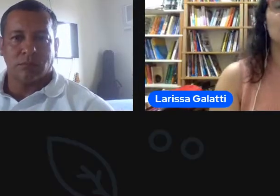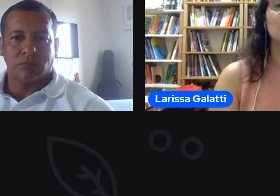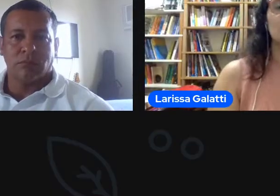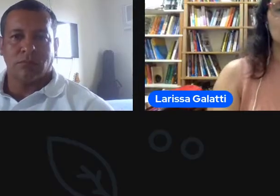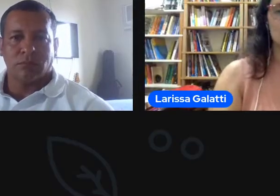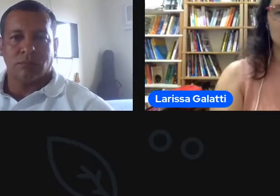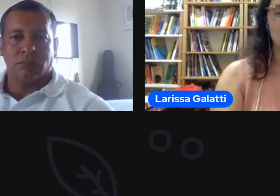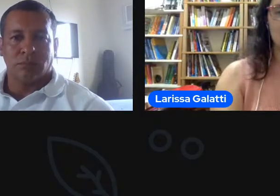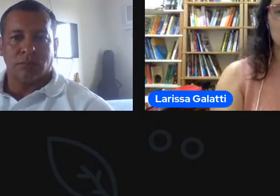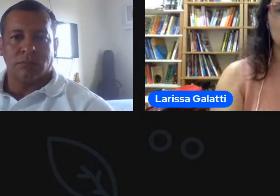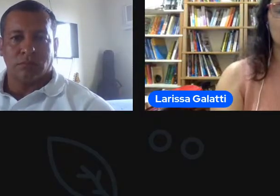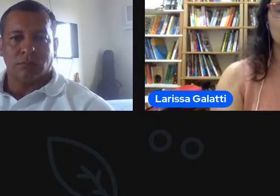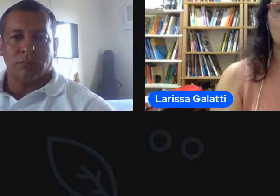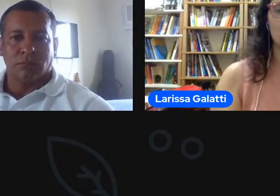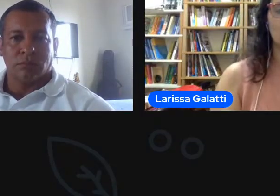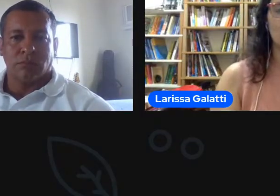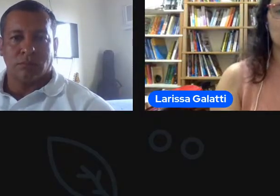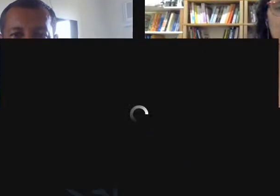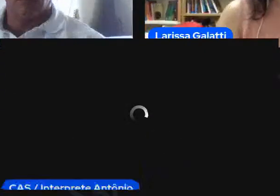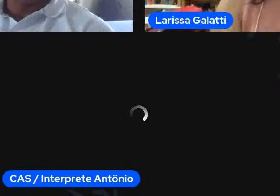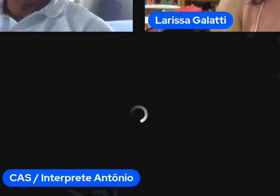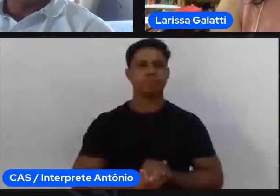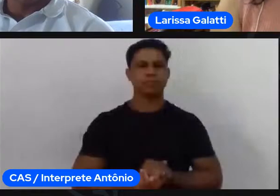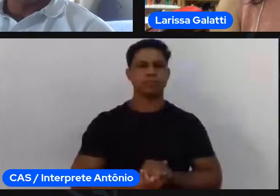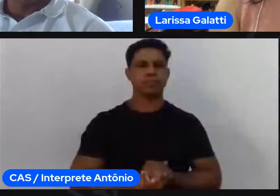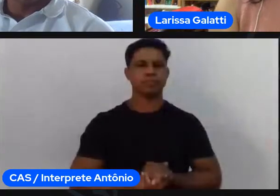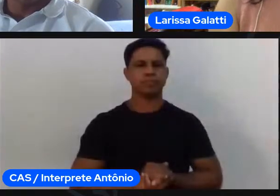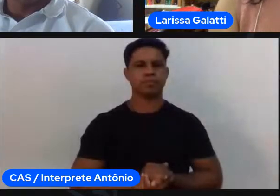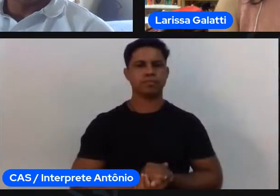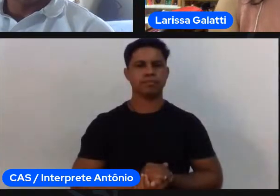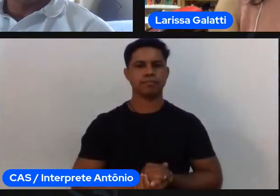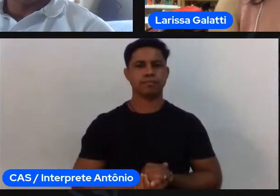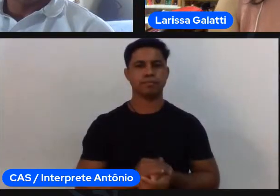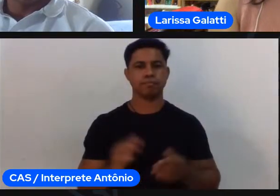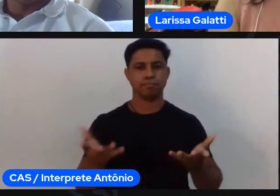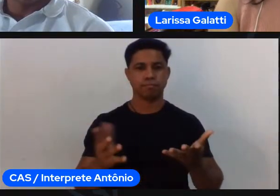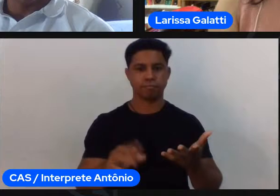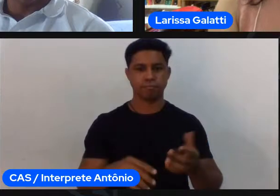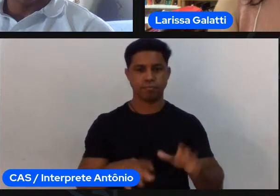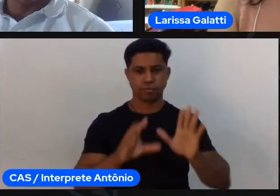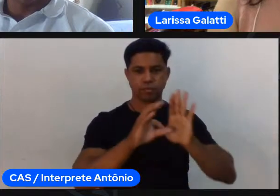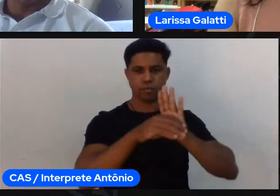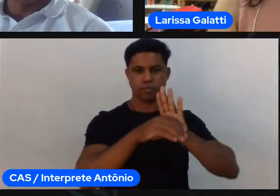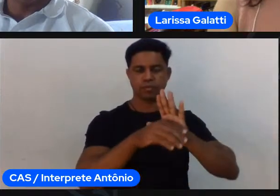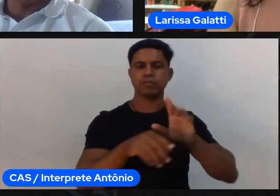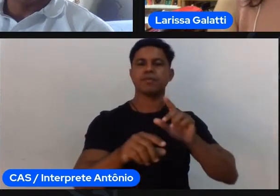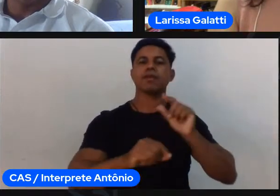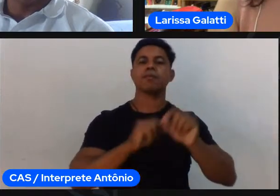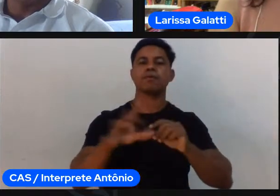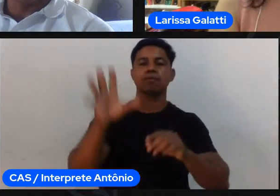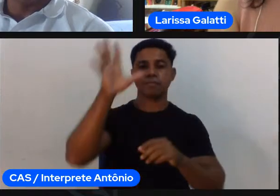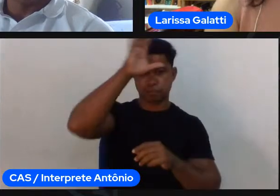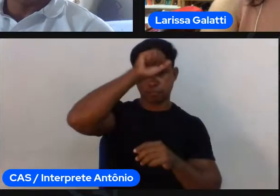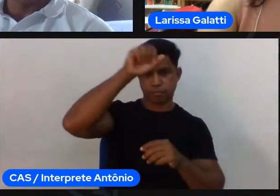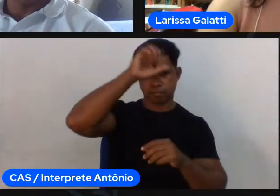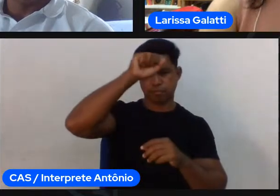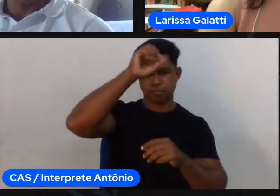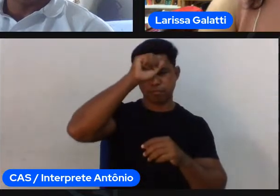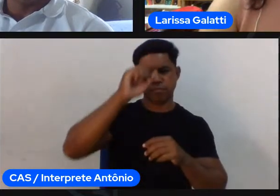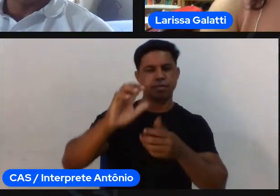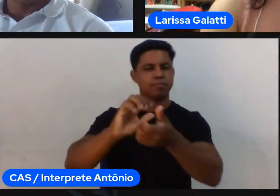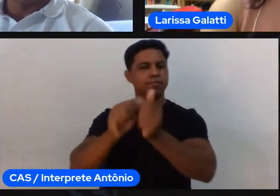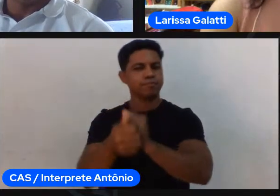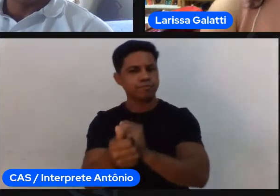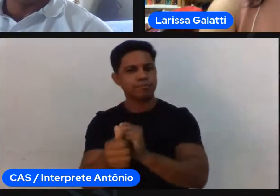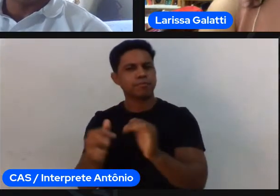seu bairro de estar na escola no período do extracurricular para aprender mais sobre esporte em uma dada